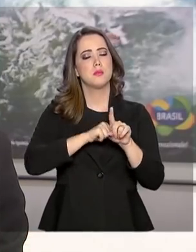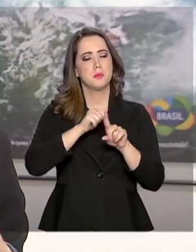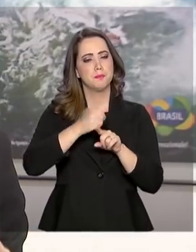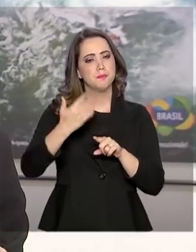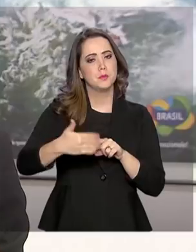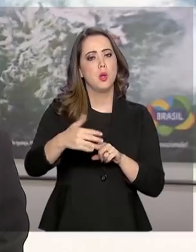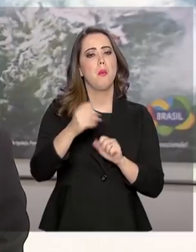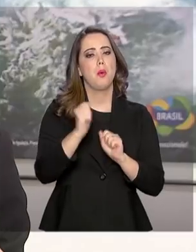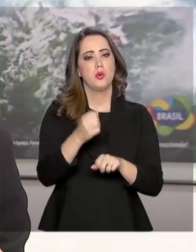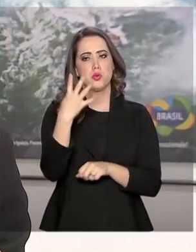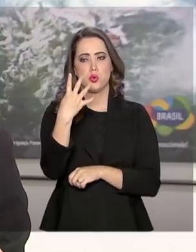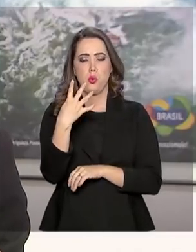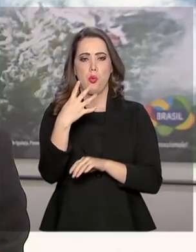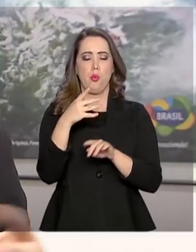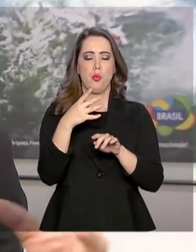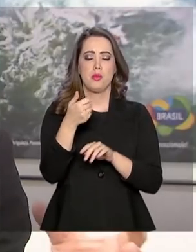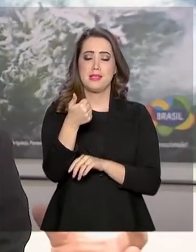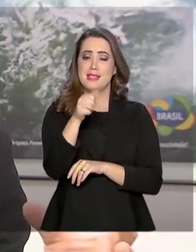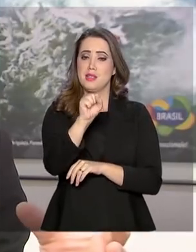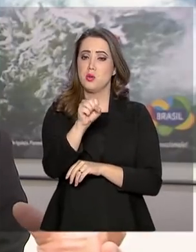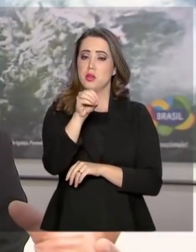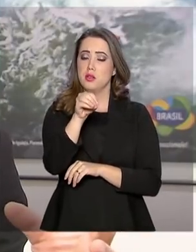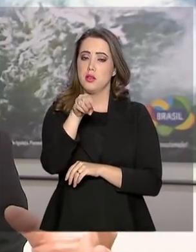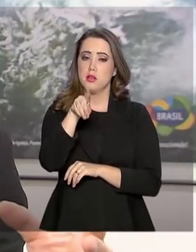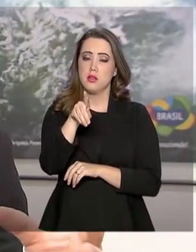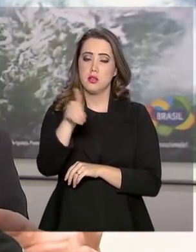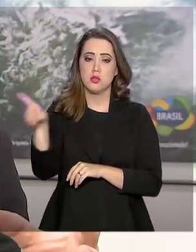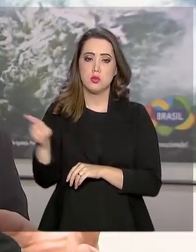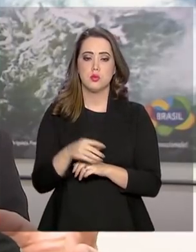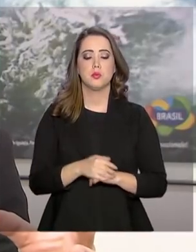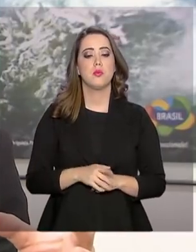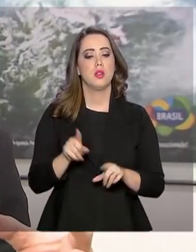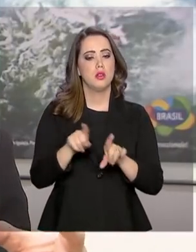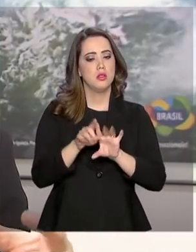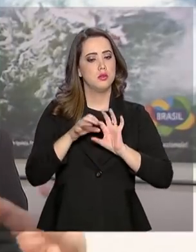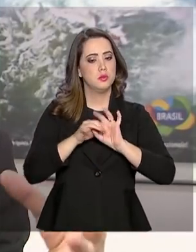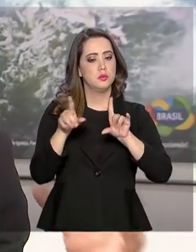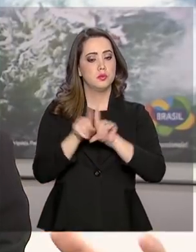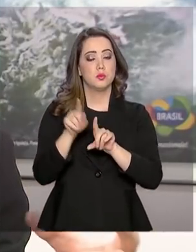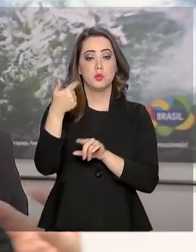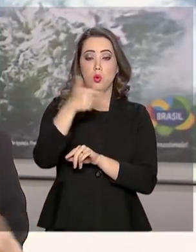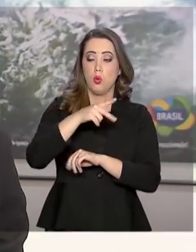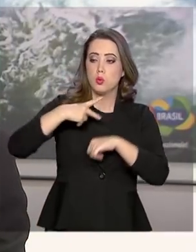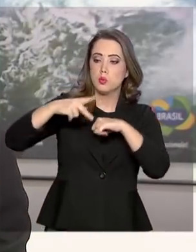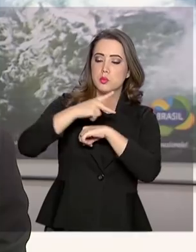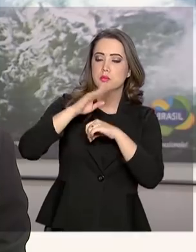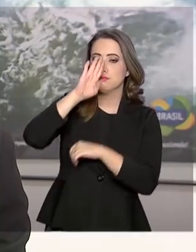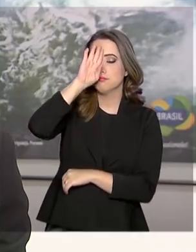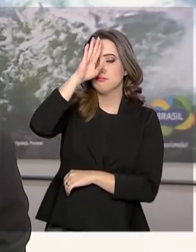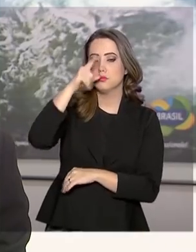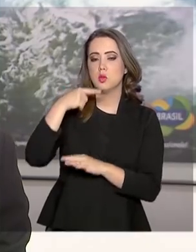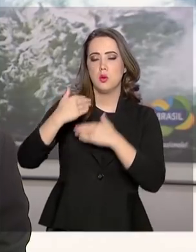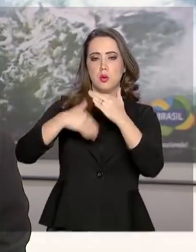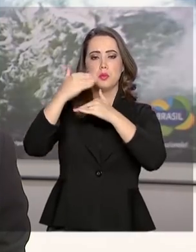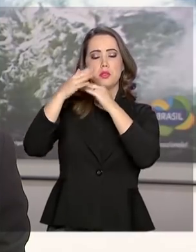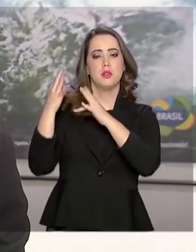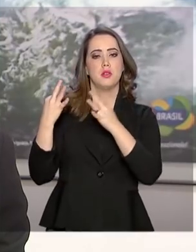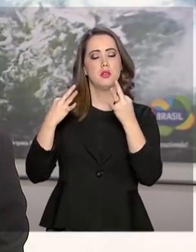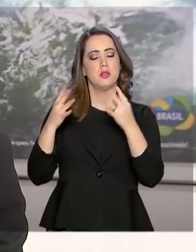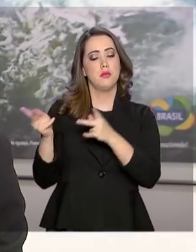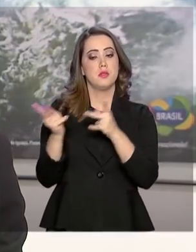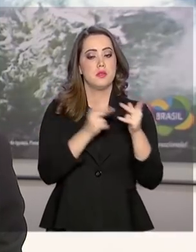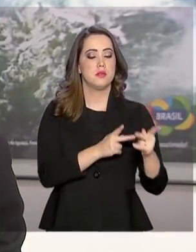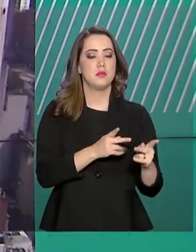de levar a isenção a outros países também prioritários para aumentar a visita de